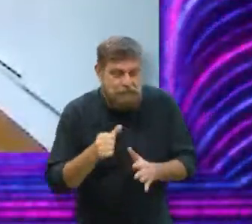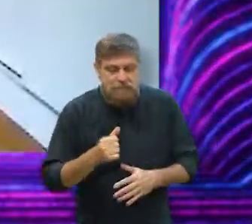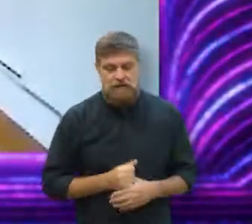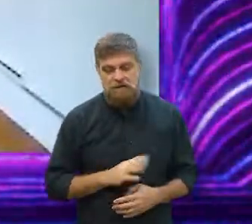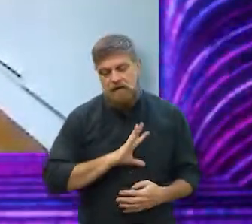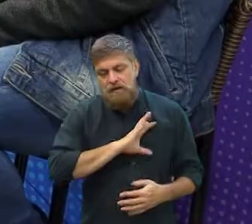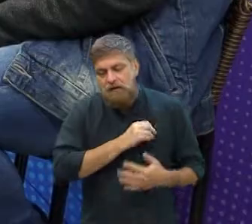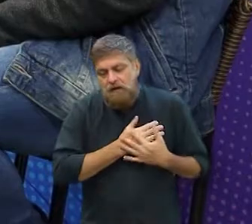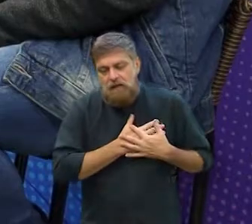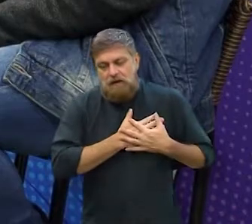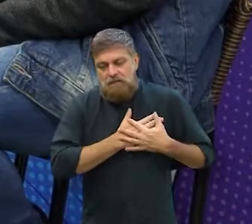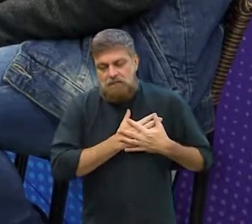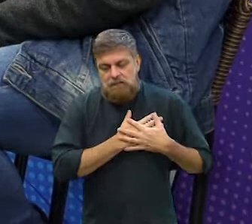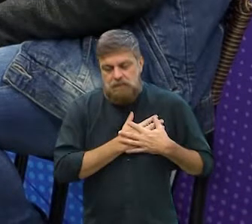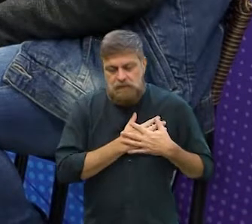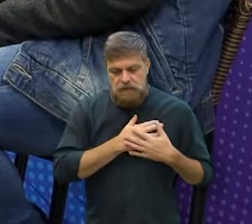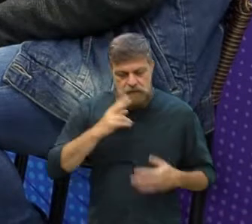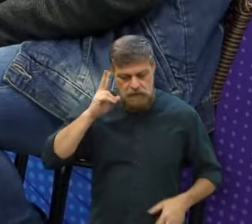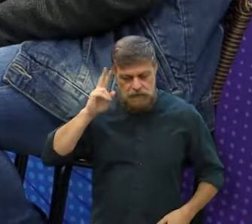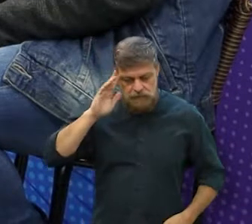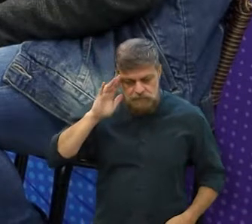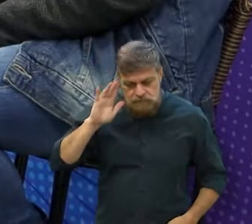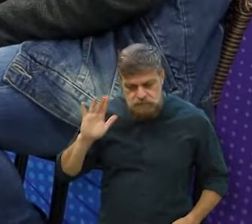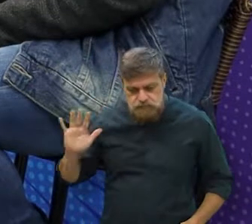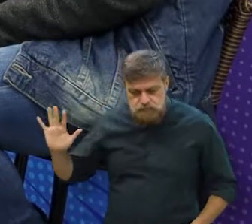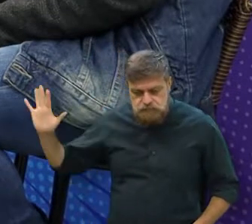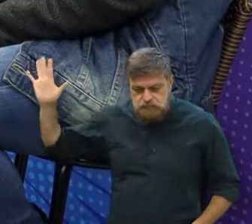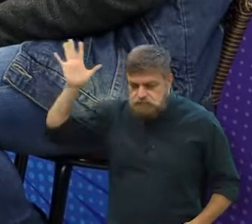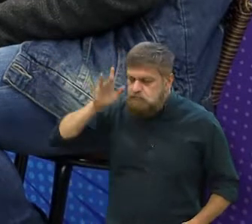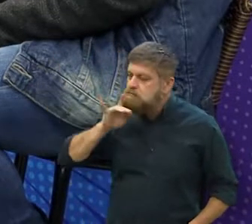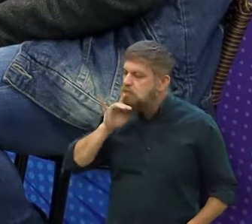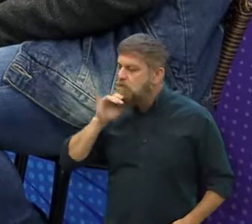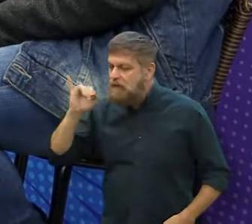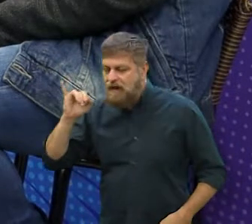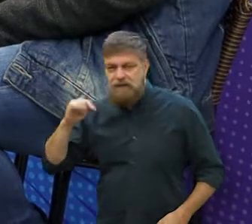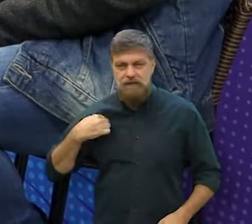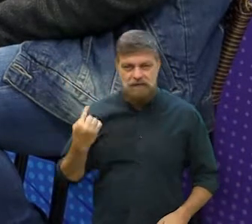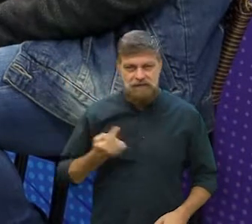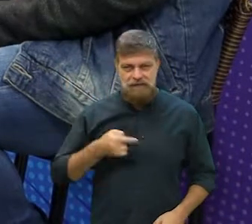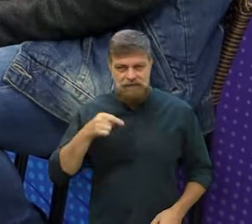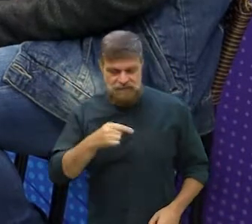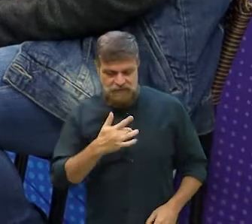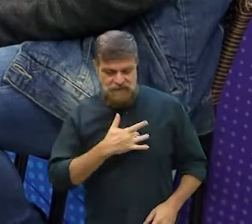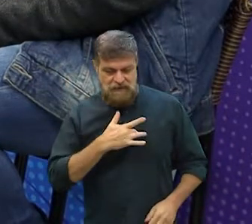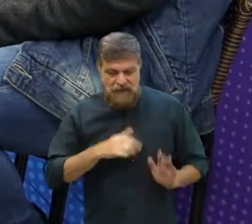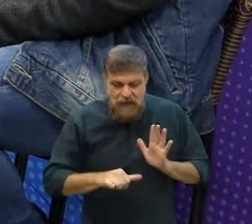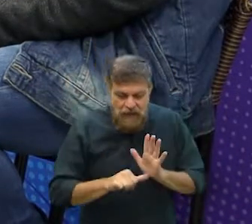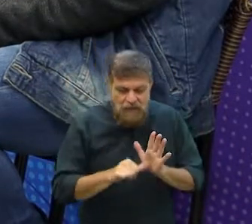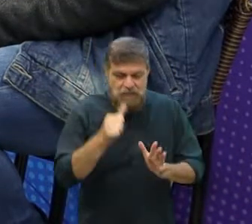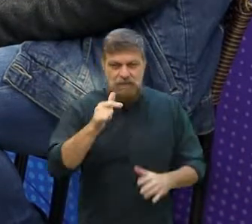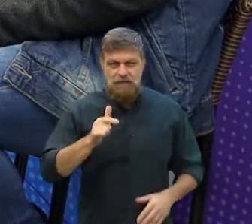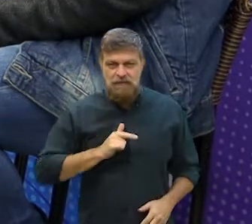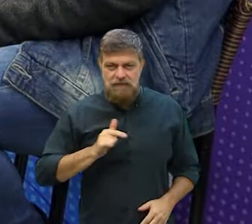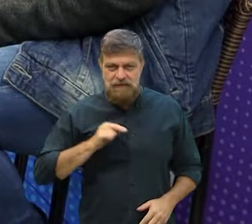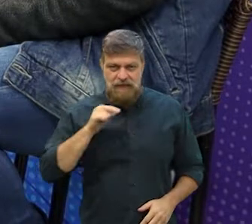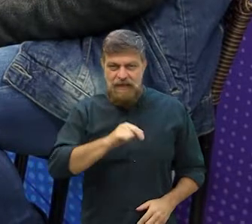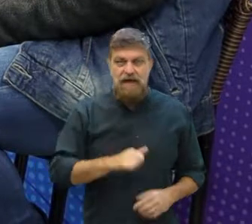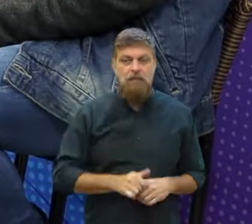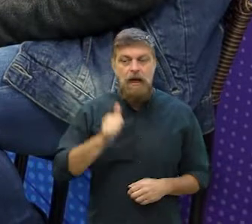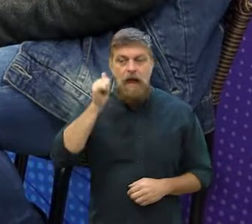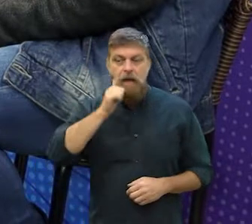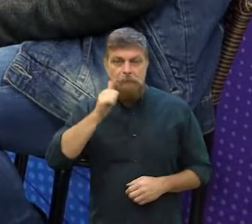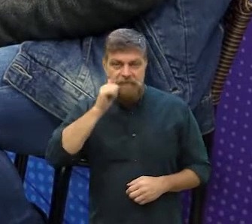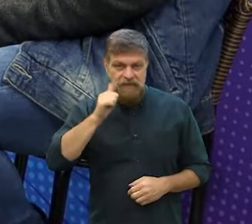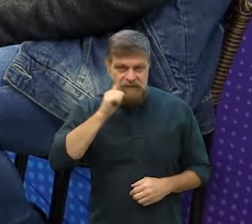paixão, desperta nela essas lembranças. Então, é um romance adolescente, tem o primeiro amor, mas é muito uma história de